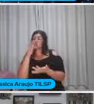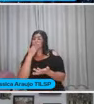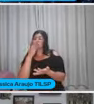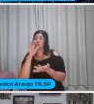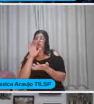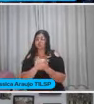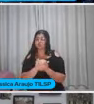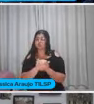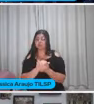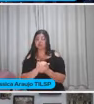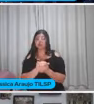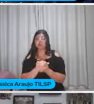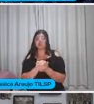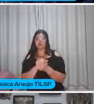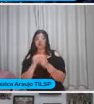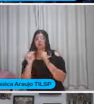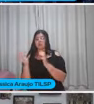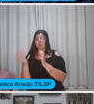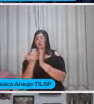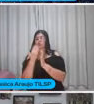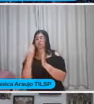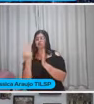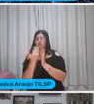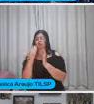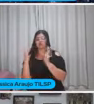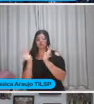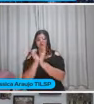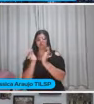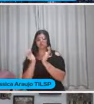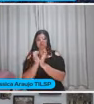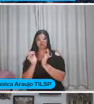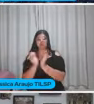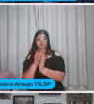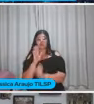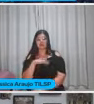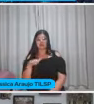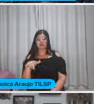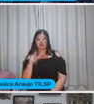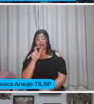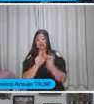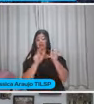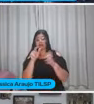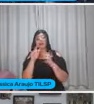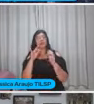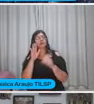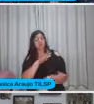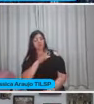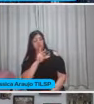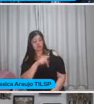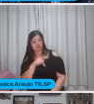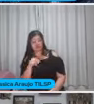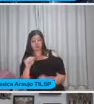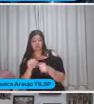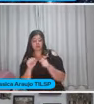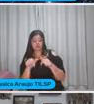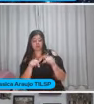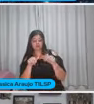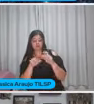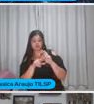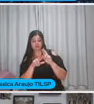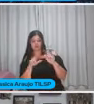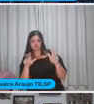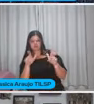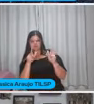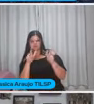aí, no portfólio da turma Ou portfólio da criança E cada professor Trabalha de uma forma diferente Eu tenho certeza Que o